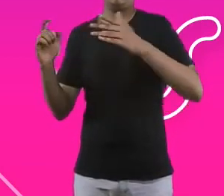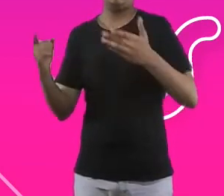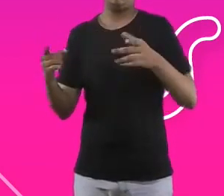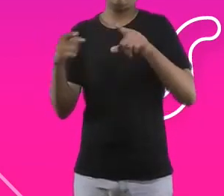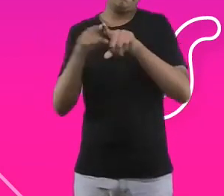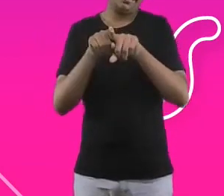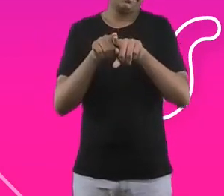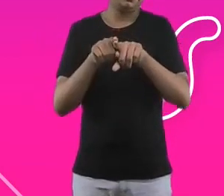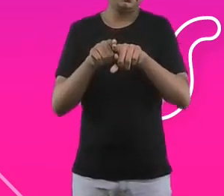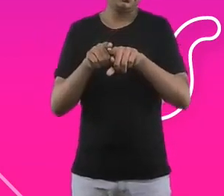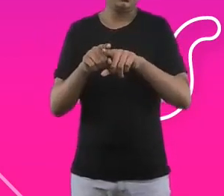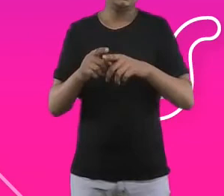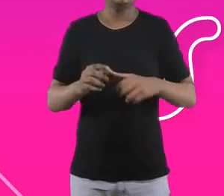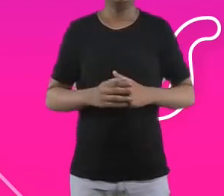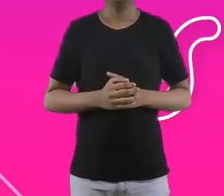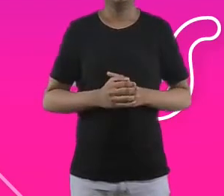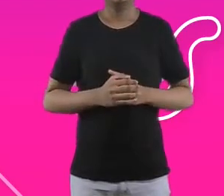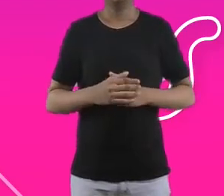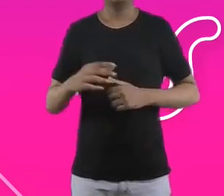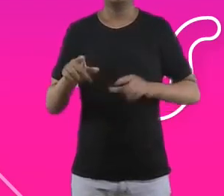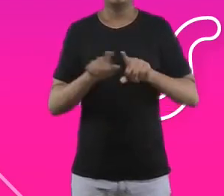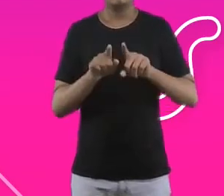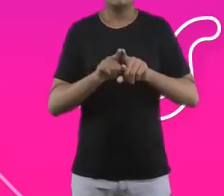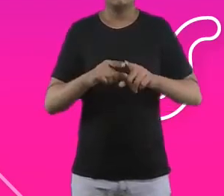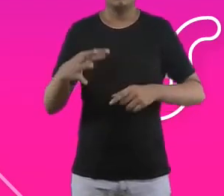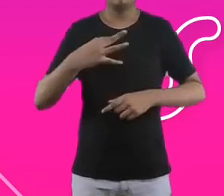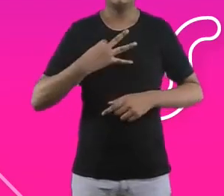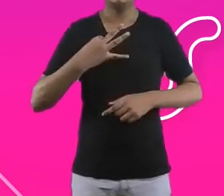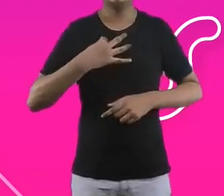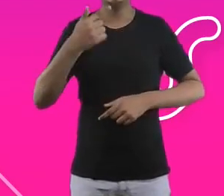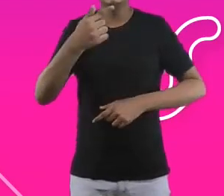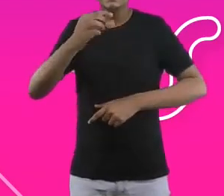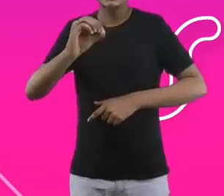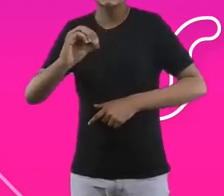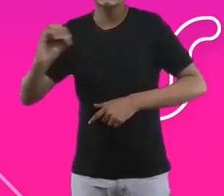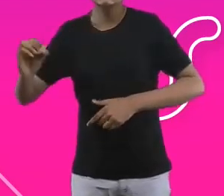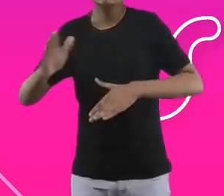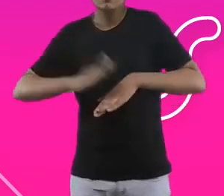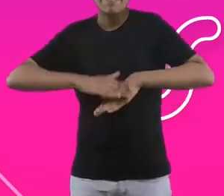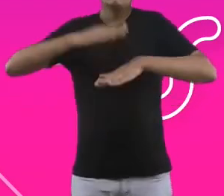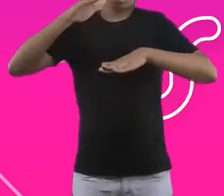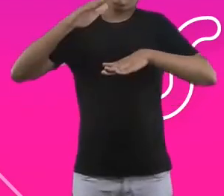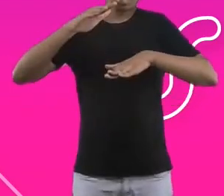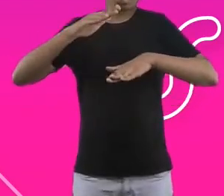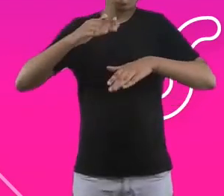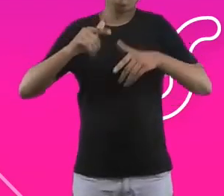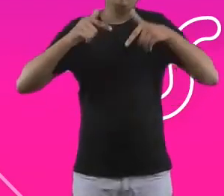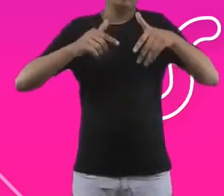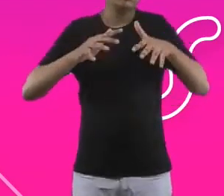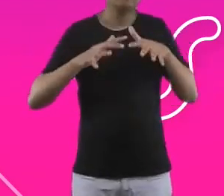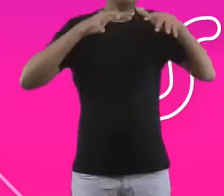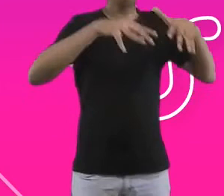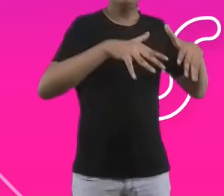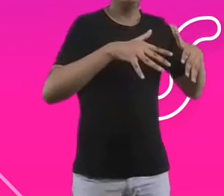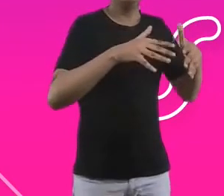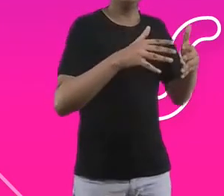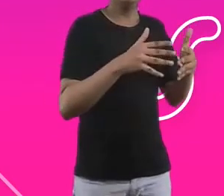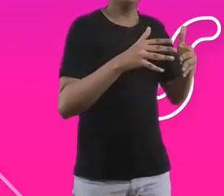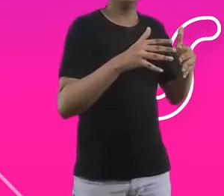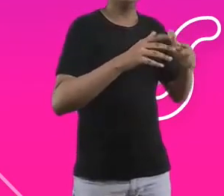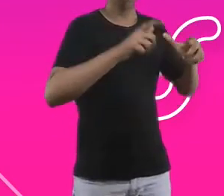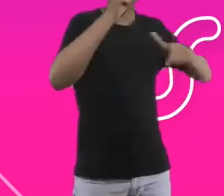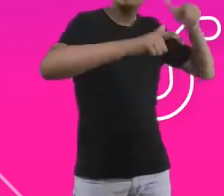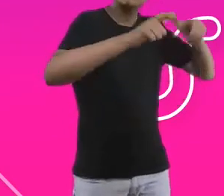voluntariaram. Então, assim, a gente tem realmente uma presença maciça aí dos funcionários da Ambev no trabalho. E